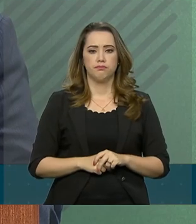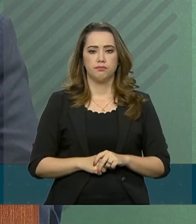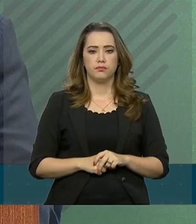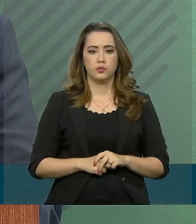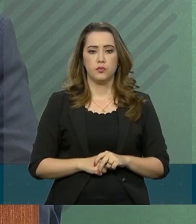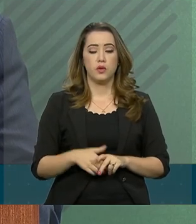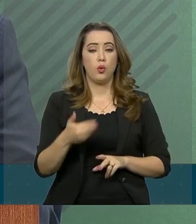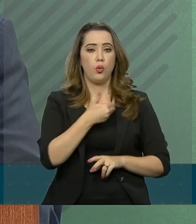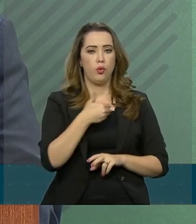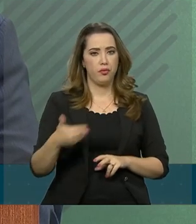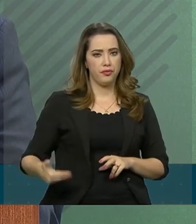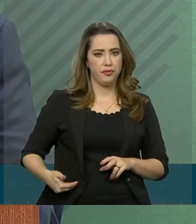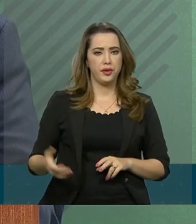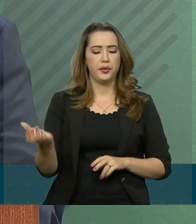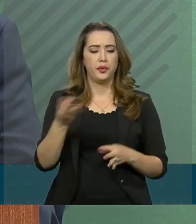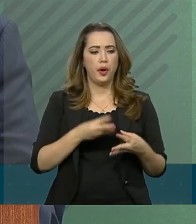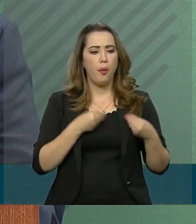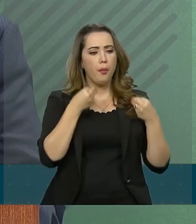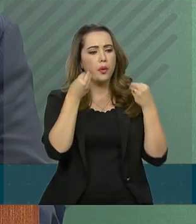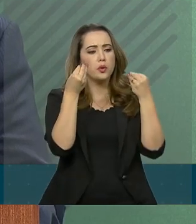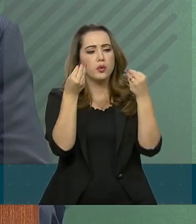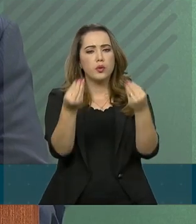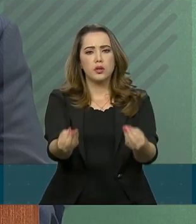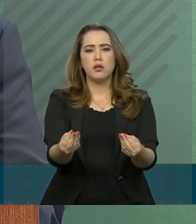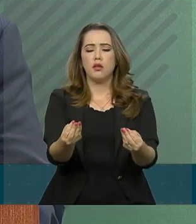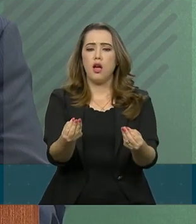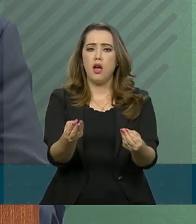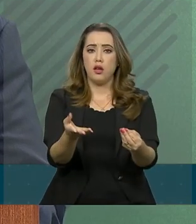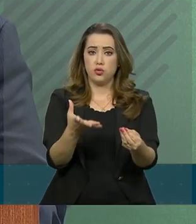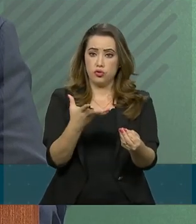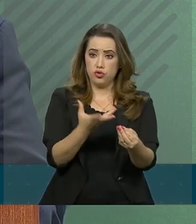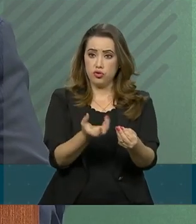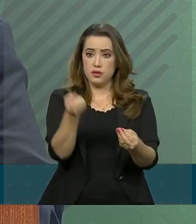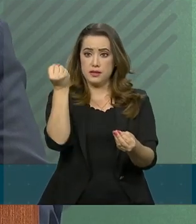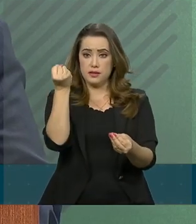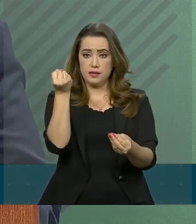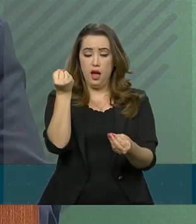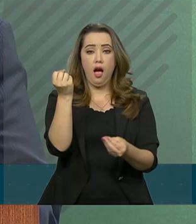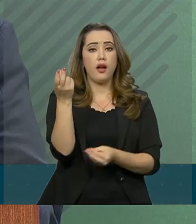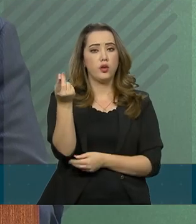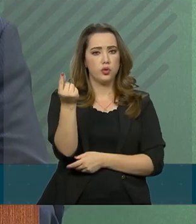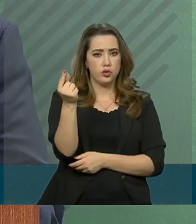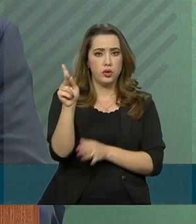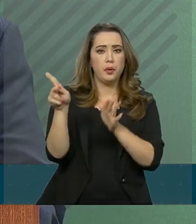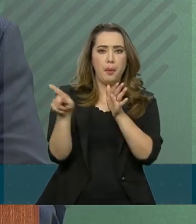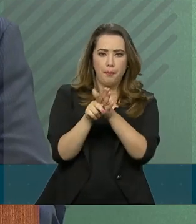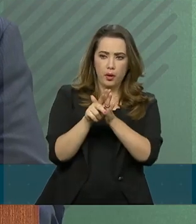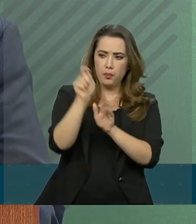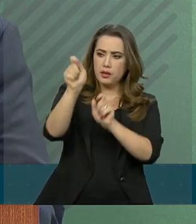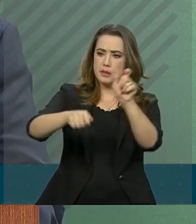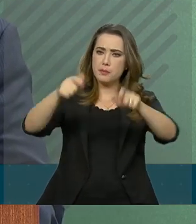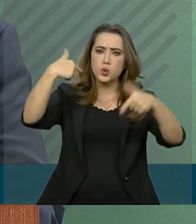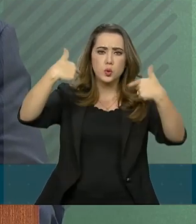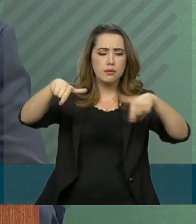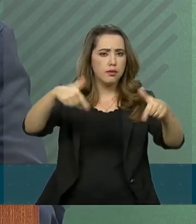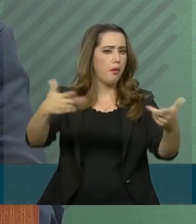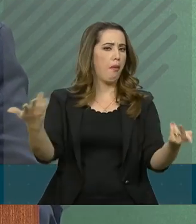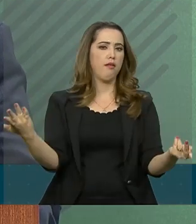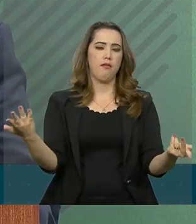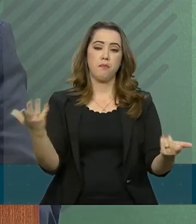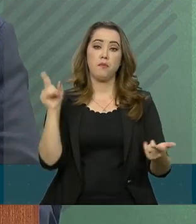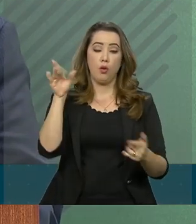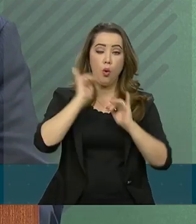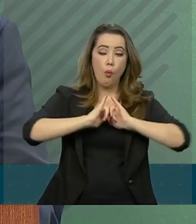O governo quer dar oportunidades de acesso ao dinheiro que é do trabalhador. O anúncio está,